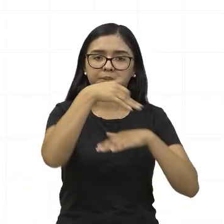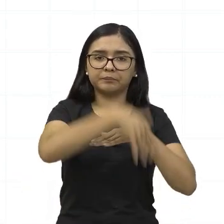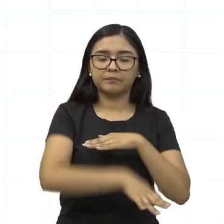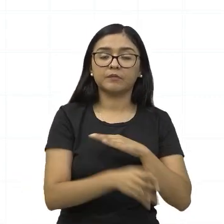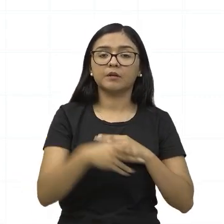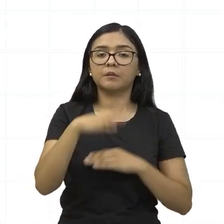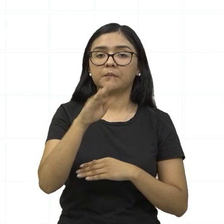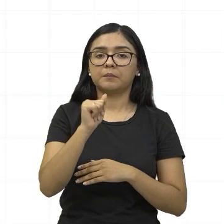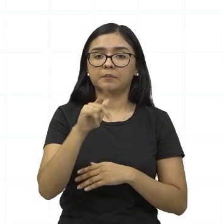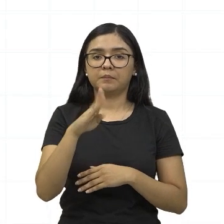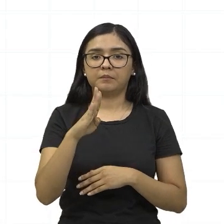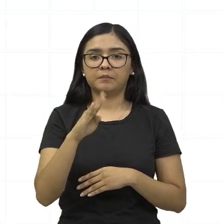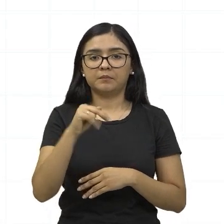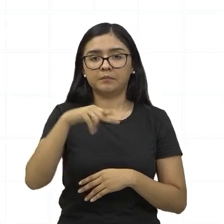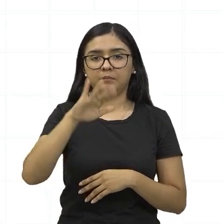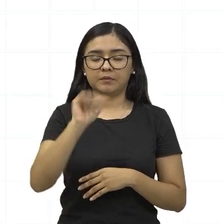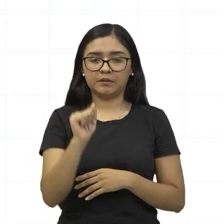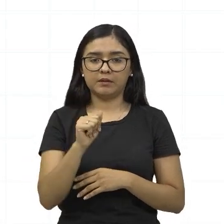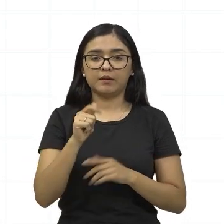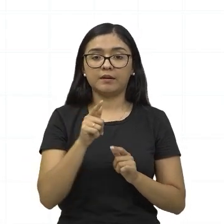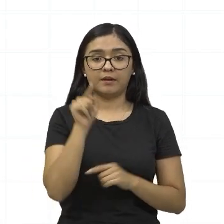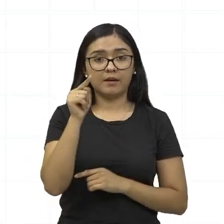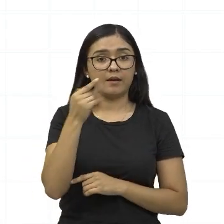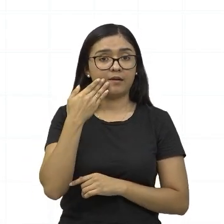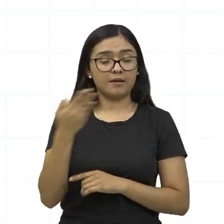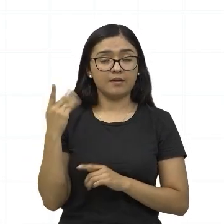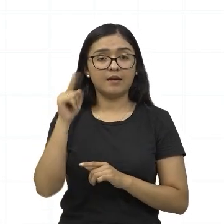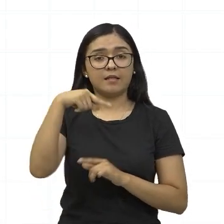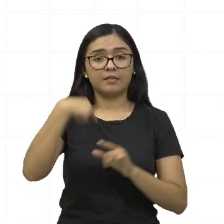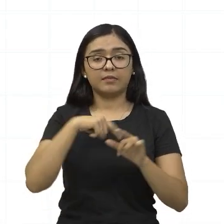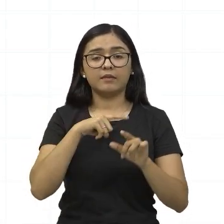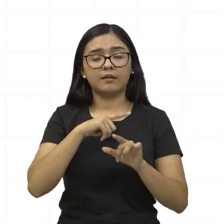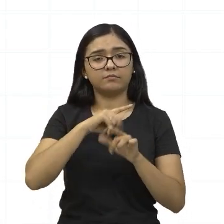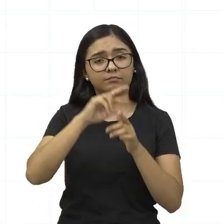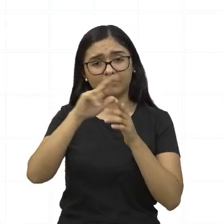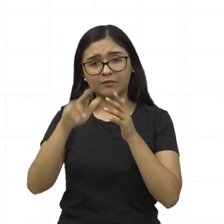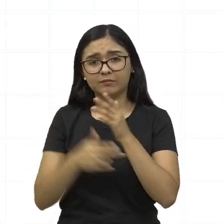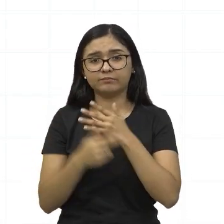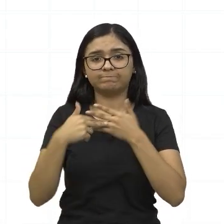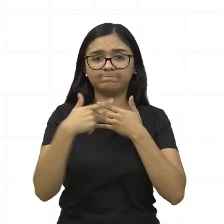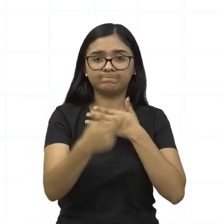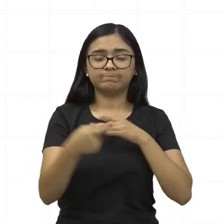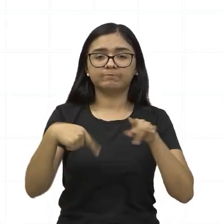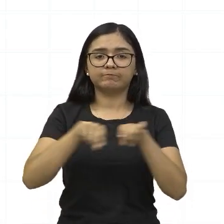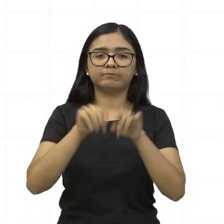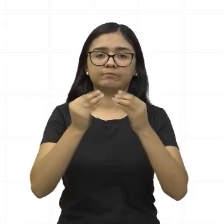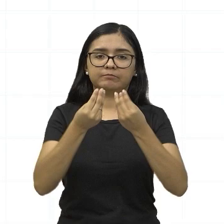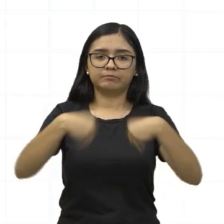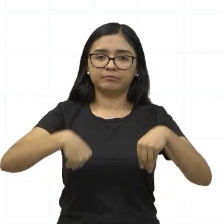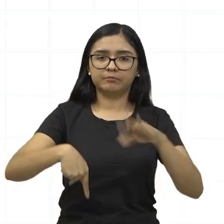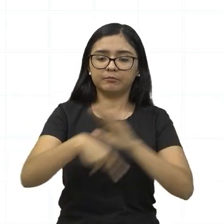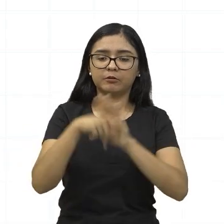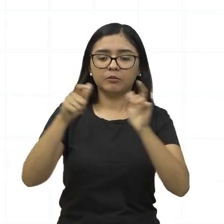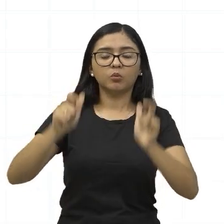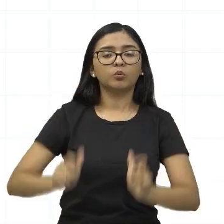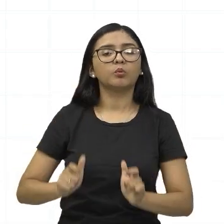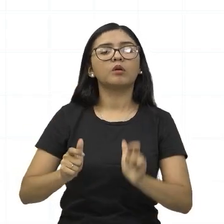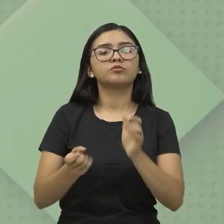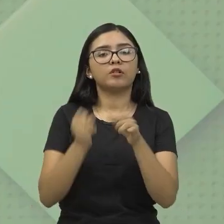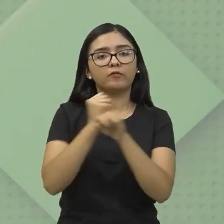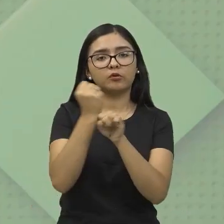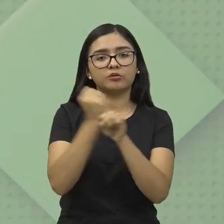a usina hidrelétrica de Tucuruí também trouxe prejuízos para a região onde ela foi construída, né?